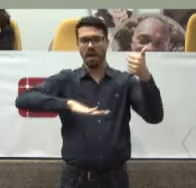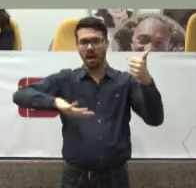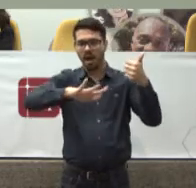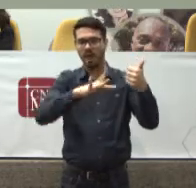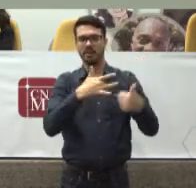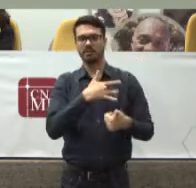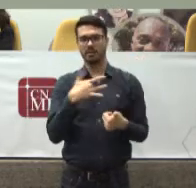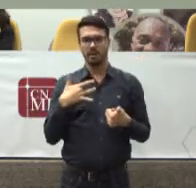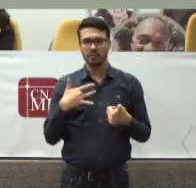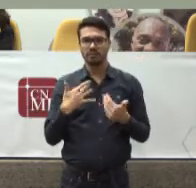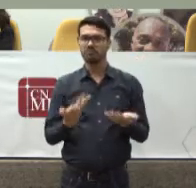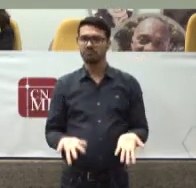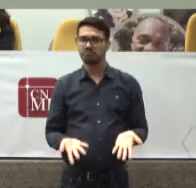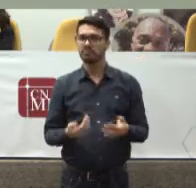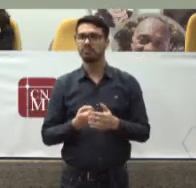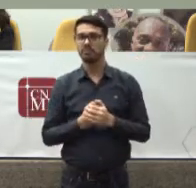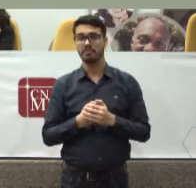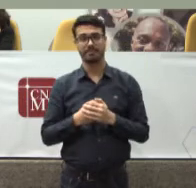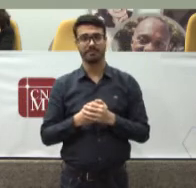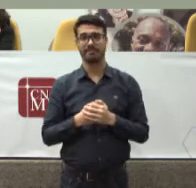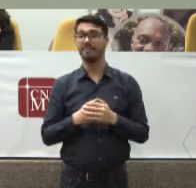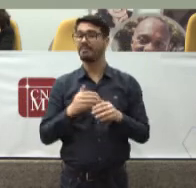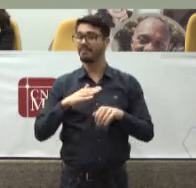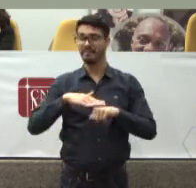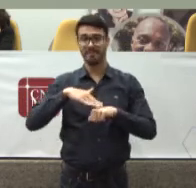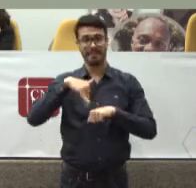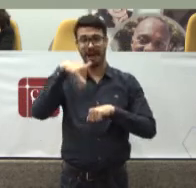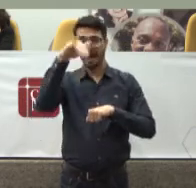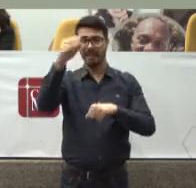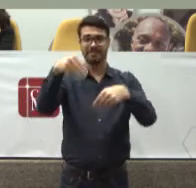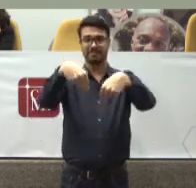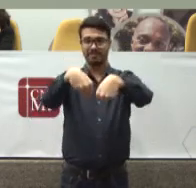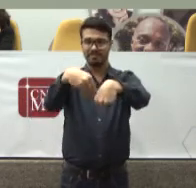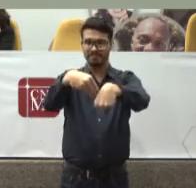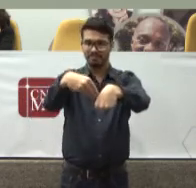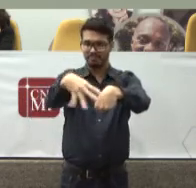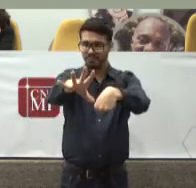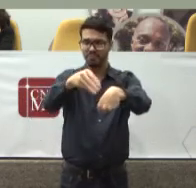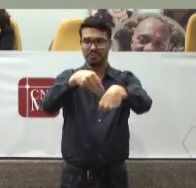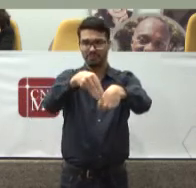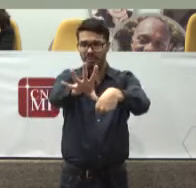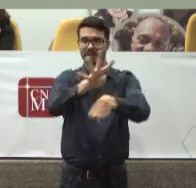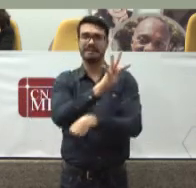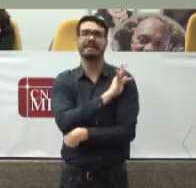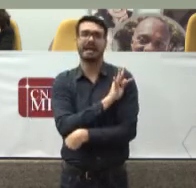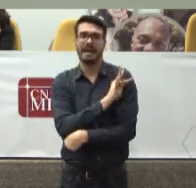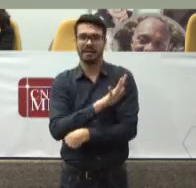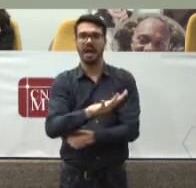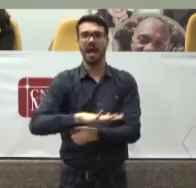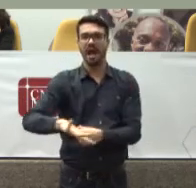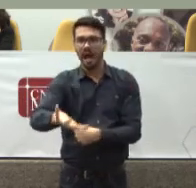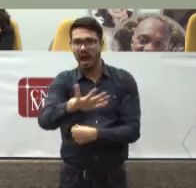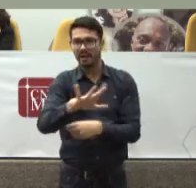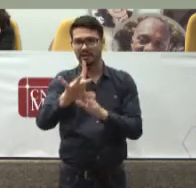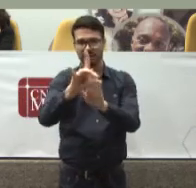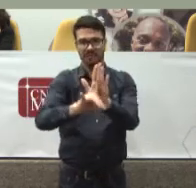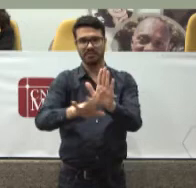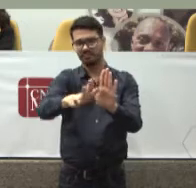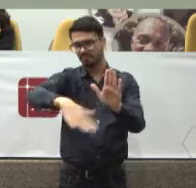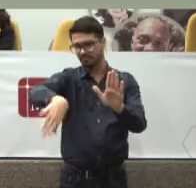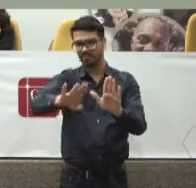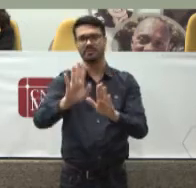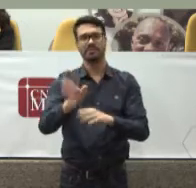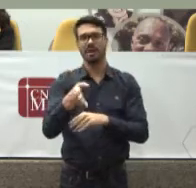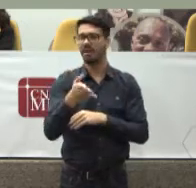saúde Mais do que trazer aos senhores Conhecimento técnico Na área do direito Porque isso os senhores conhecem